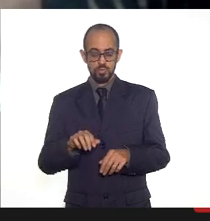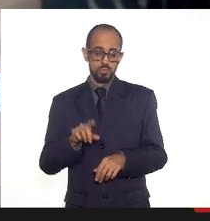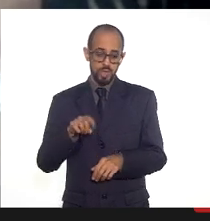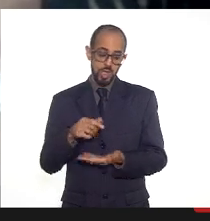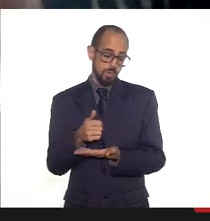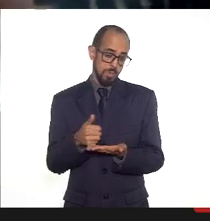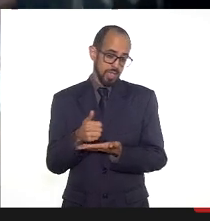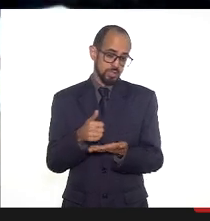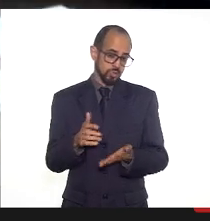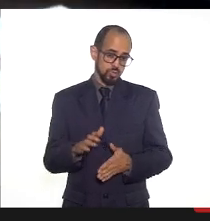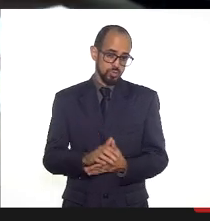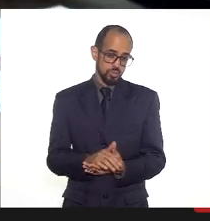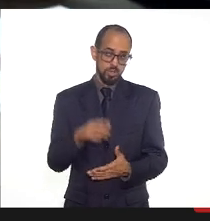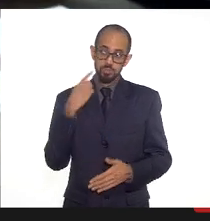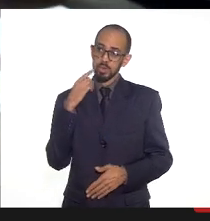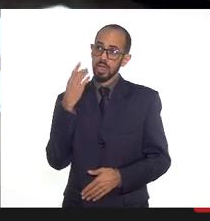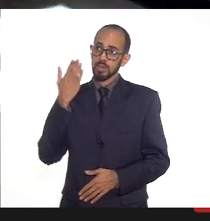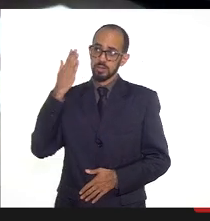no geral.